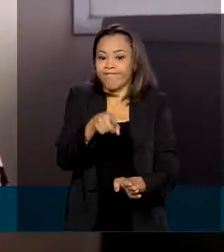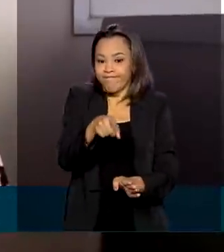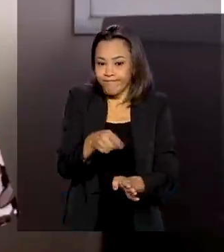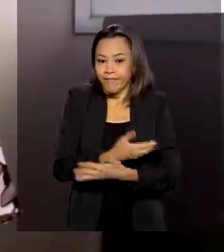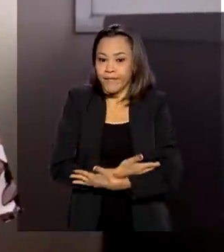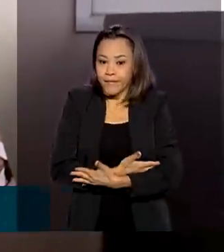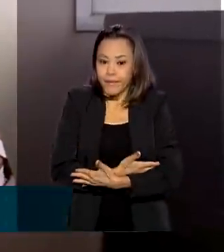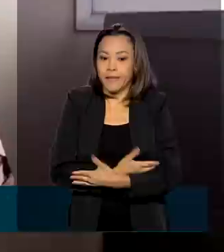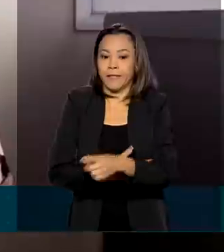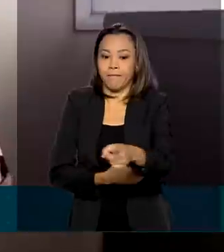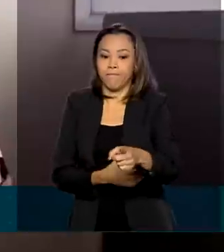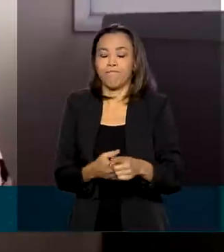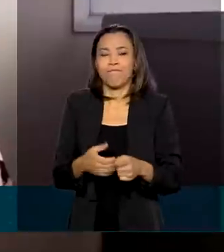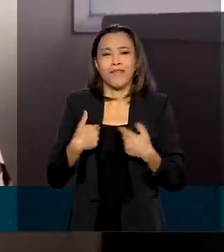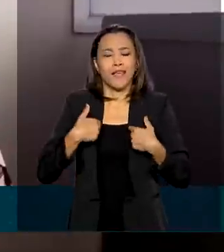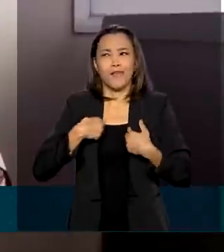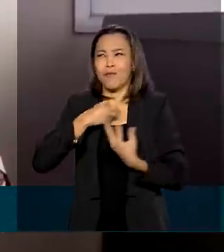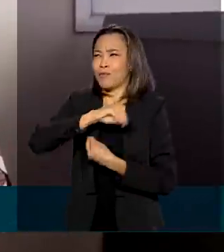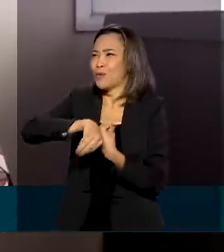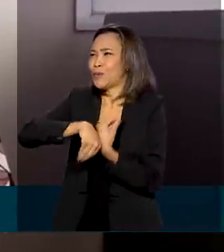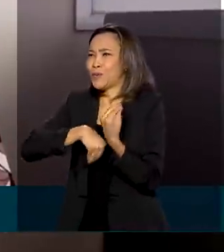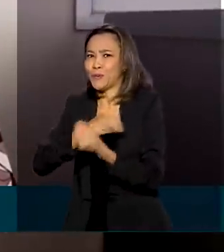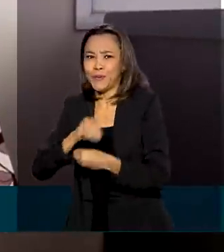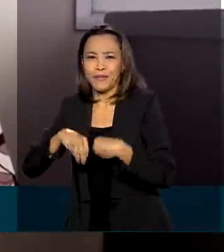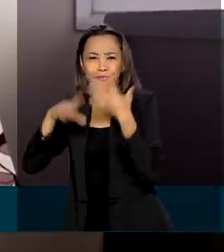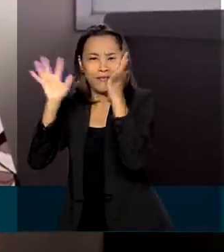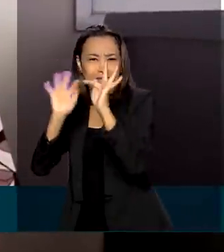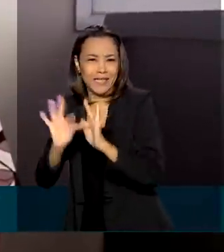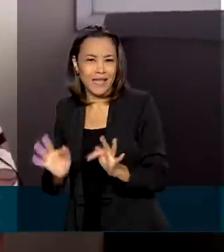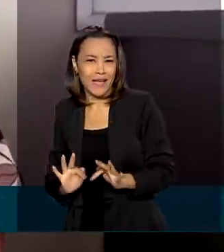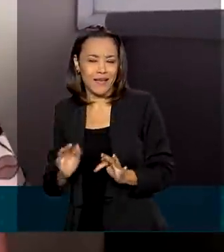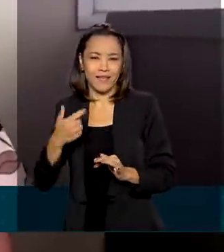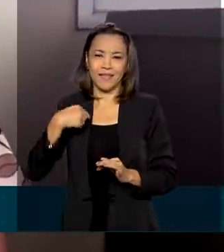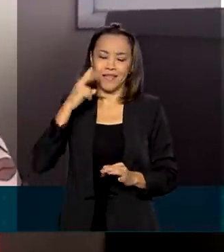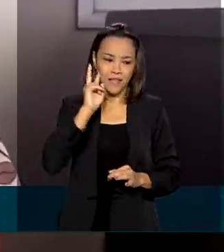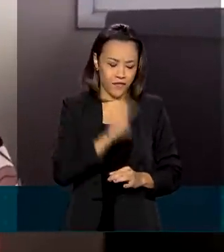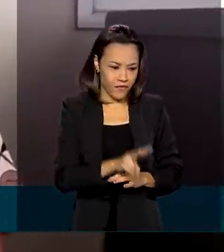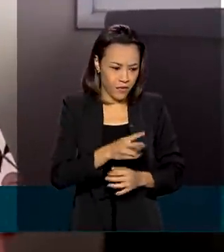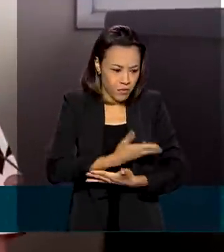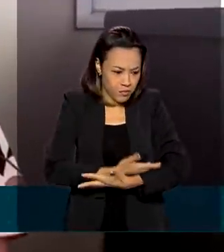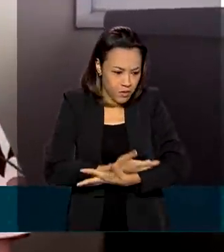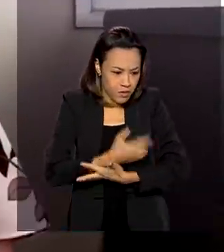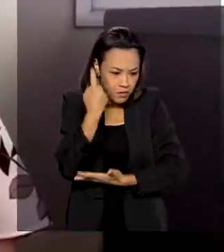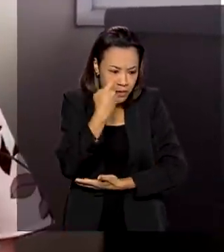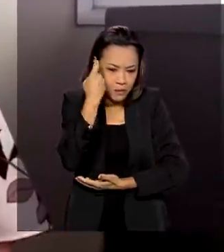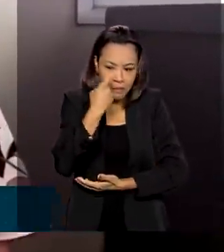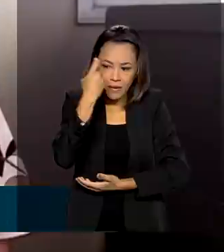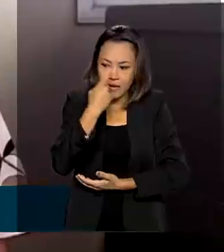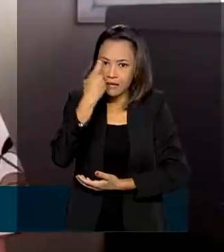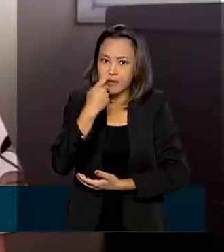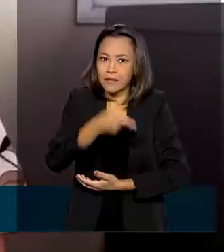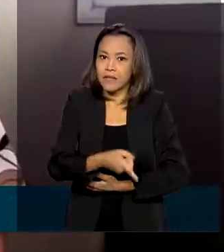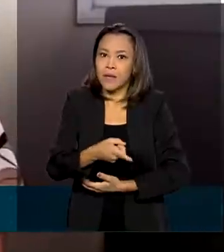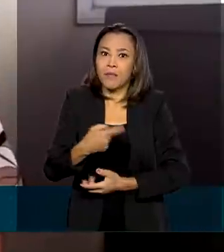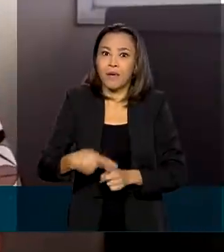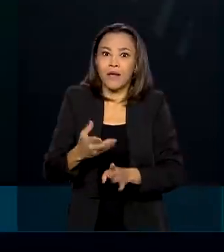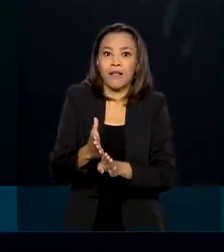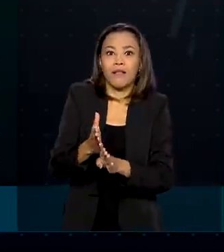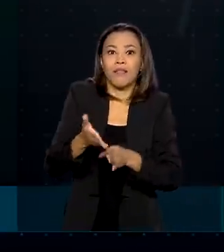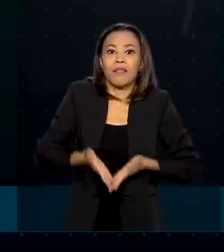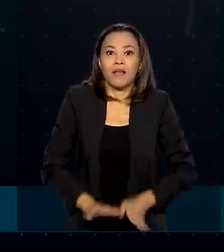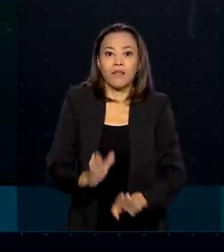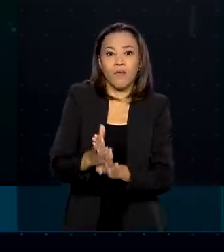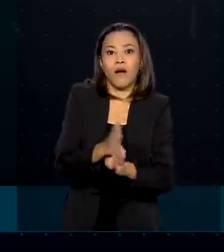felicidade por estar e ver os meus bebês, mas ao mesmo tempo preocupação por eles serem prematuros.